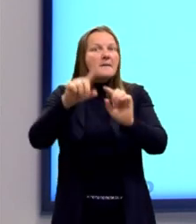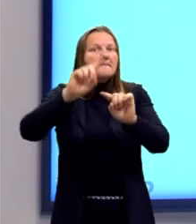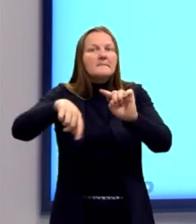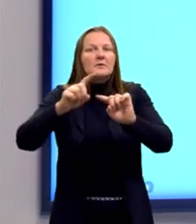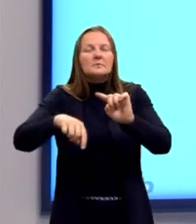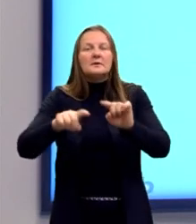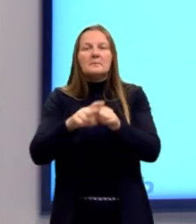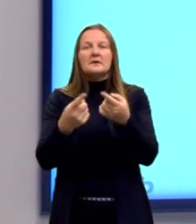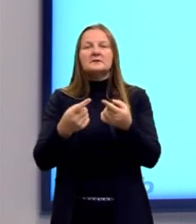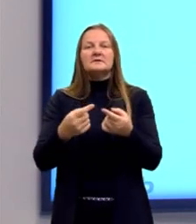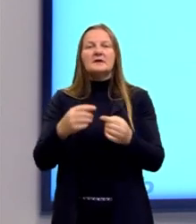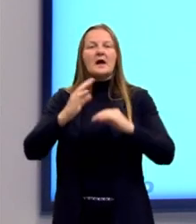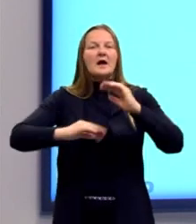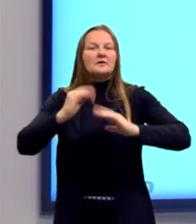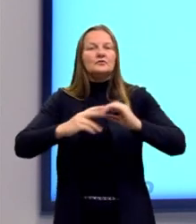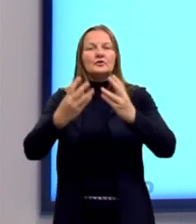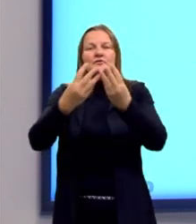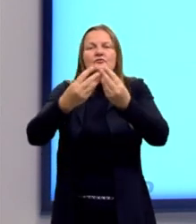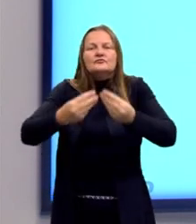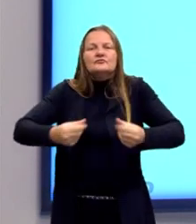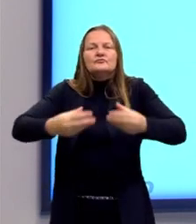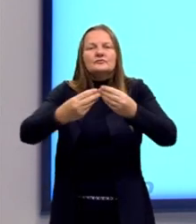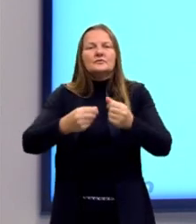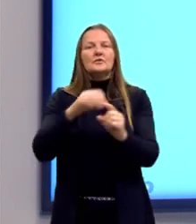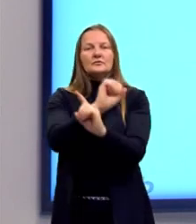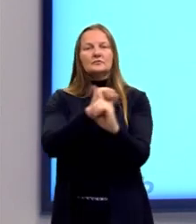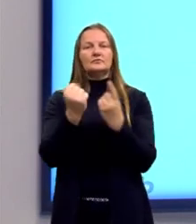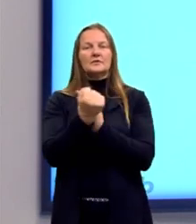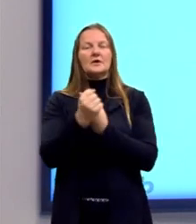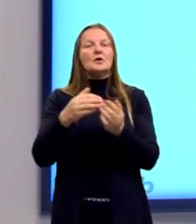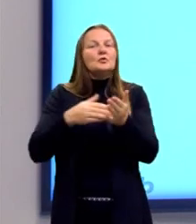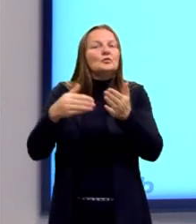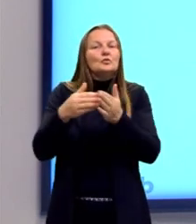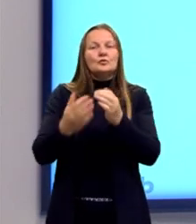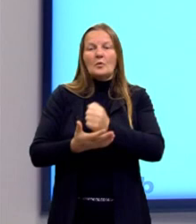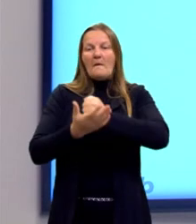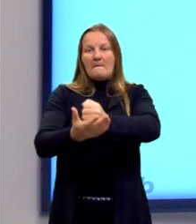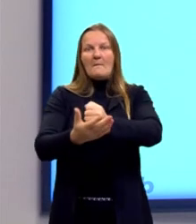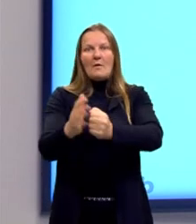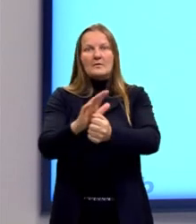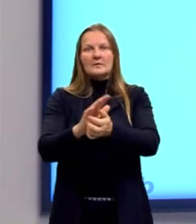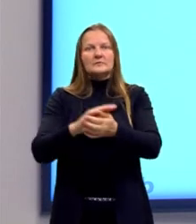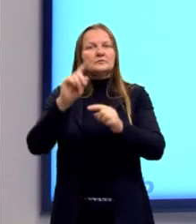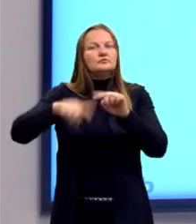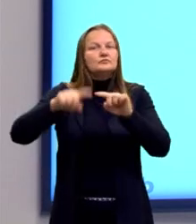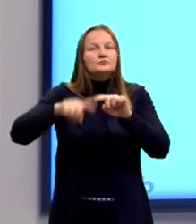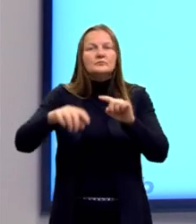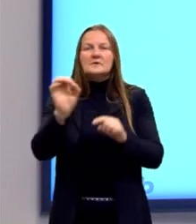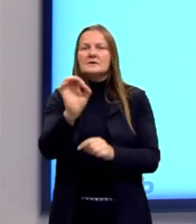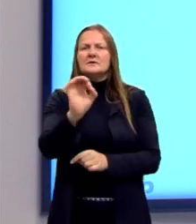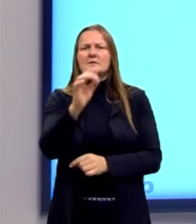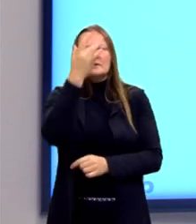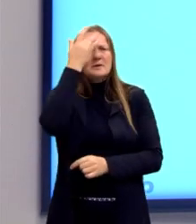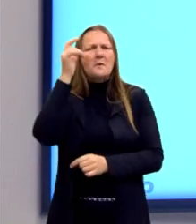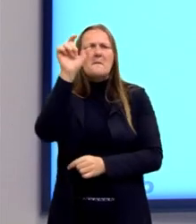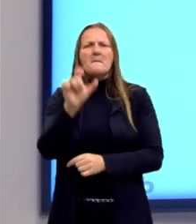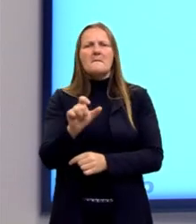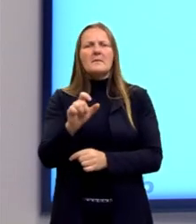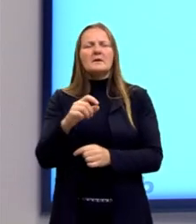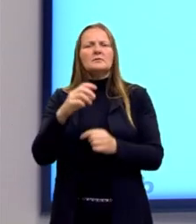prejudiciais à sociedade. Tudo aquilo que não pode ser impedido e ninguém pode ser